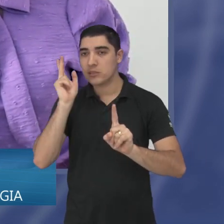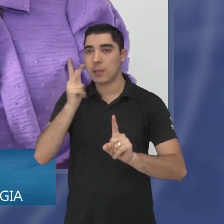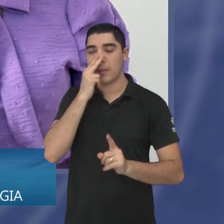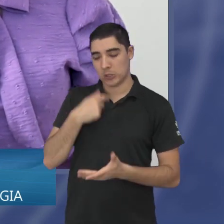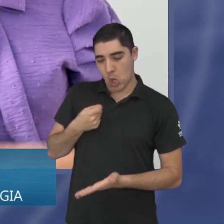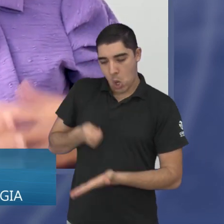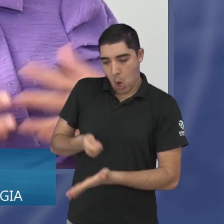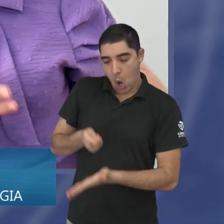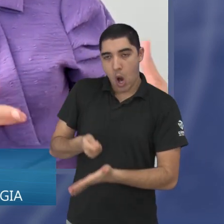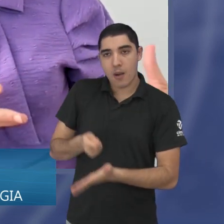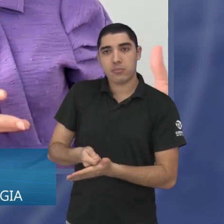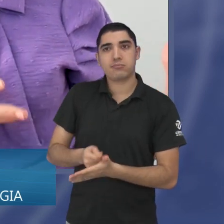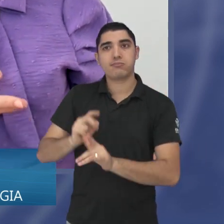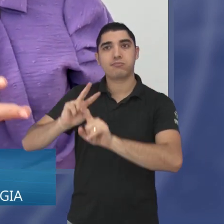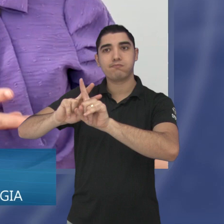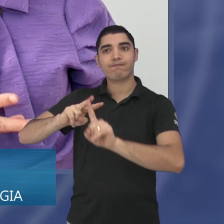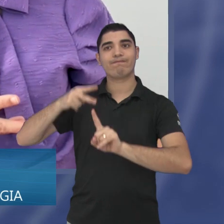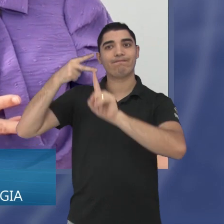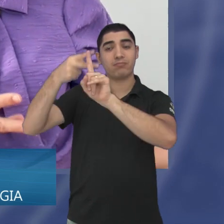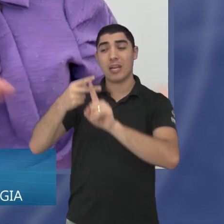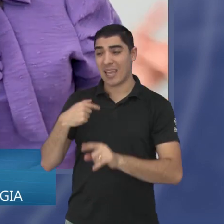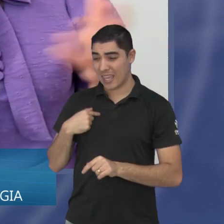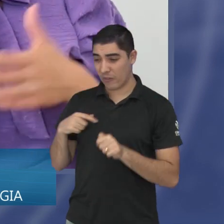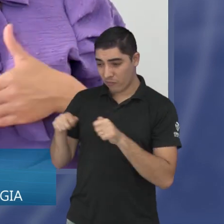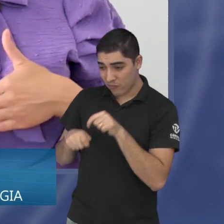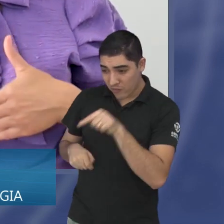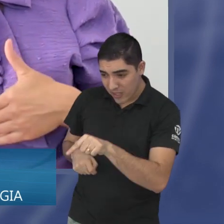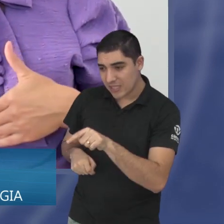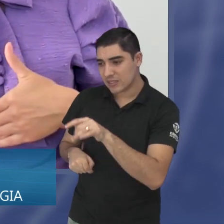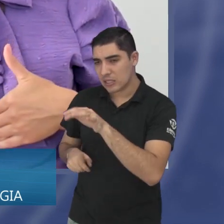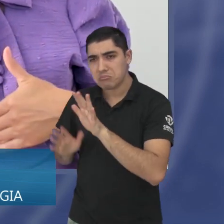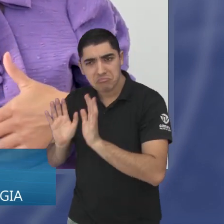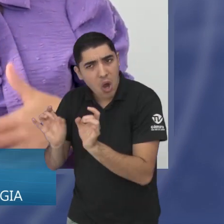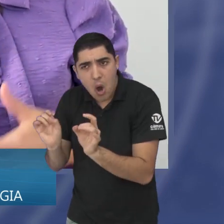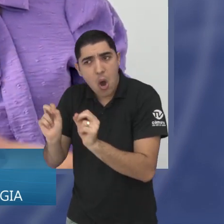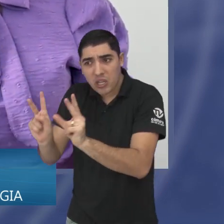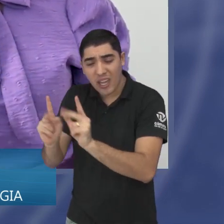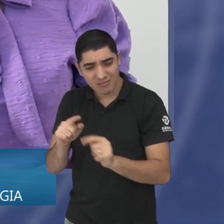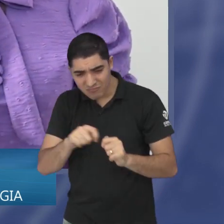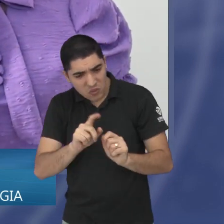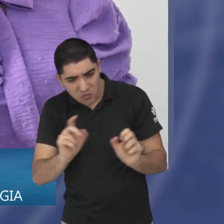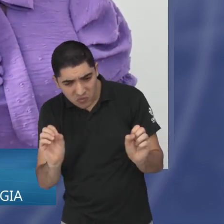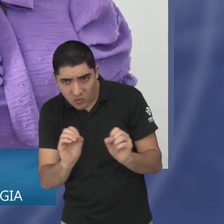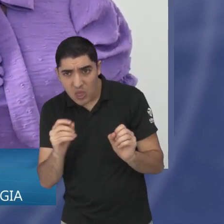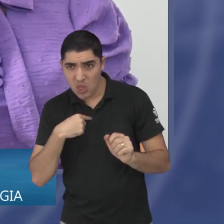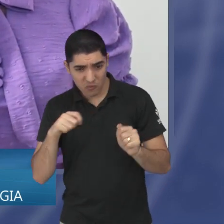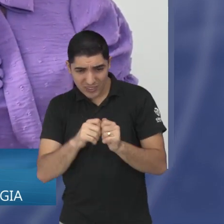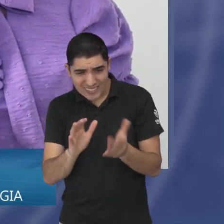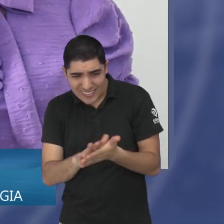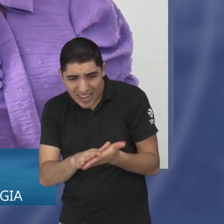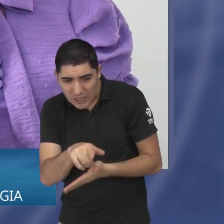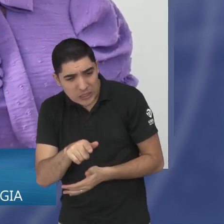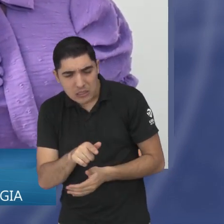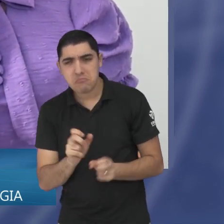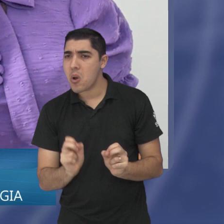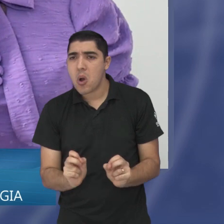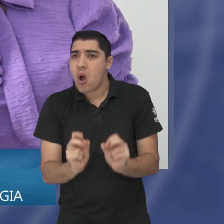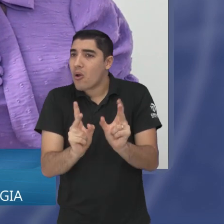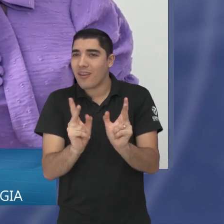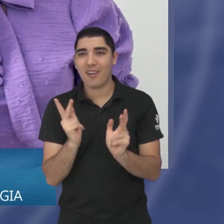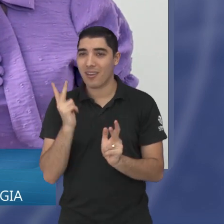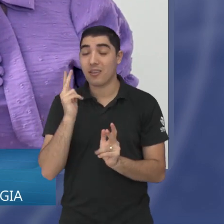mãe se cobra muito, se fez, é porque fez, se não fez, é porque não fez. Vêm os julgamentos externos,